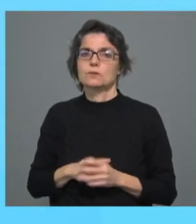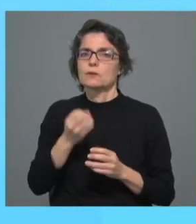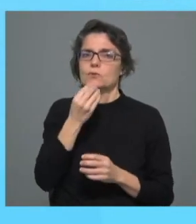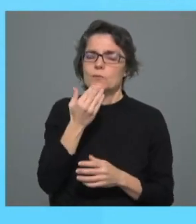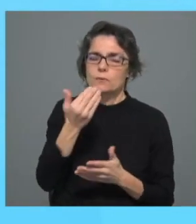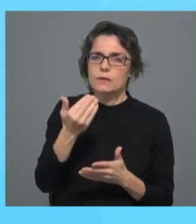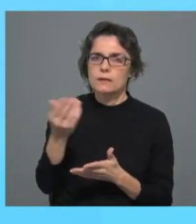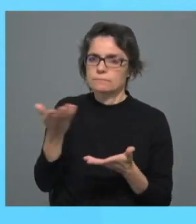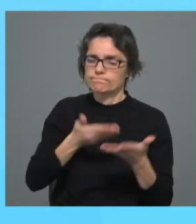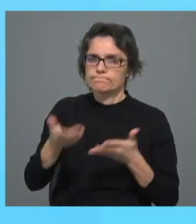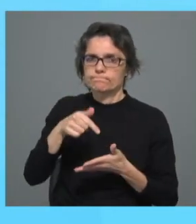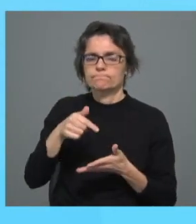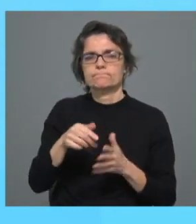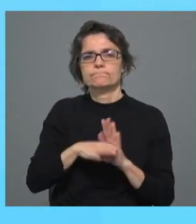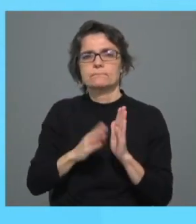esta partilha e presença aqui no nosso programa. Obrigado. Obrigado. Obrigado. Obrigado.